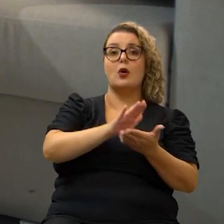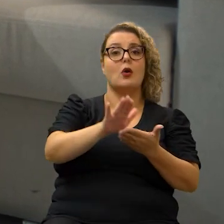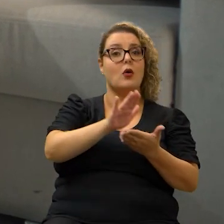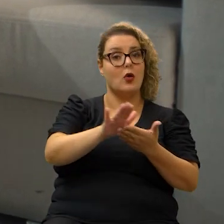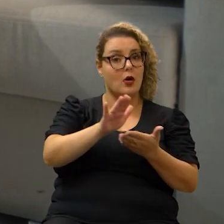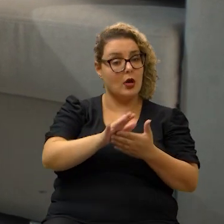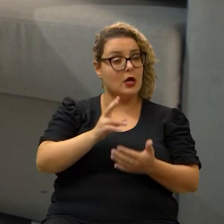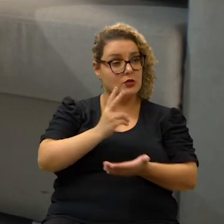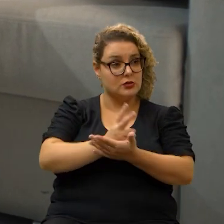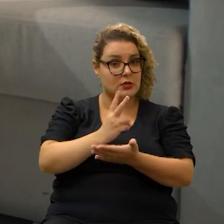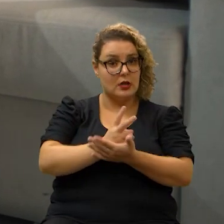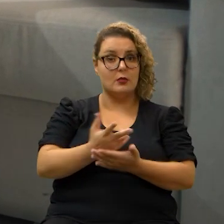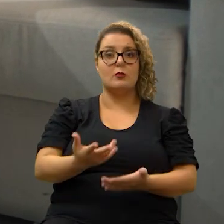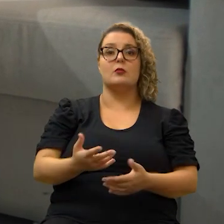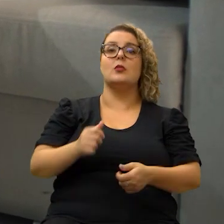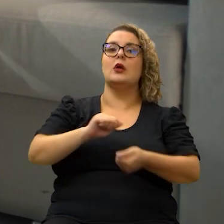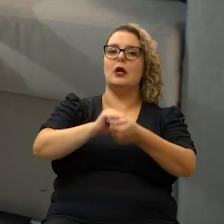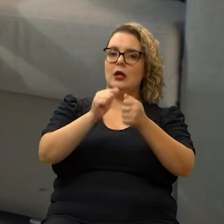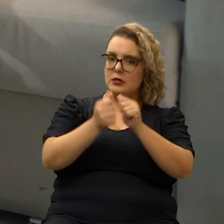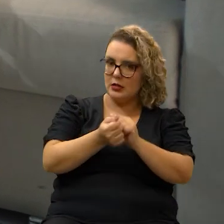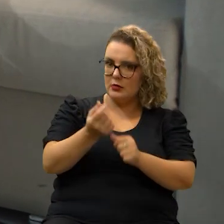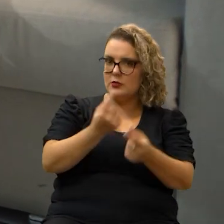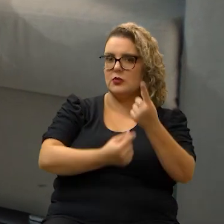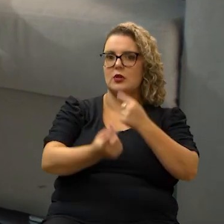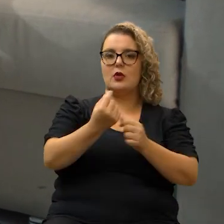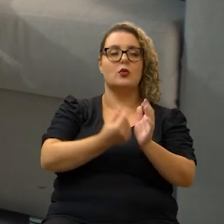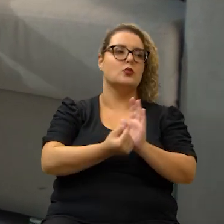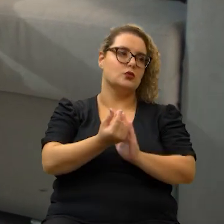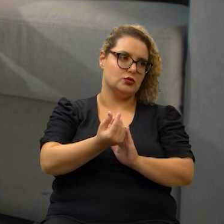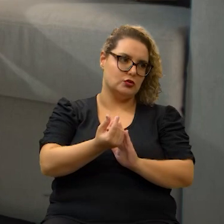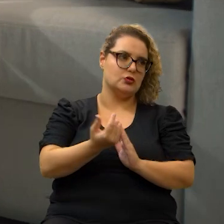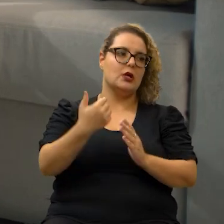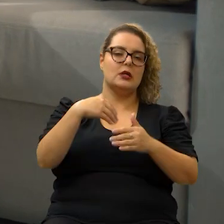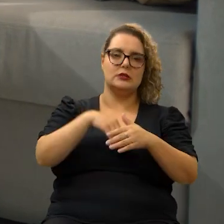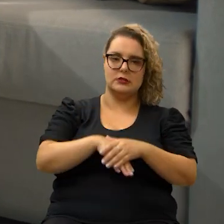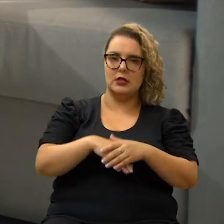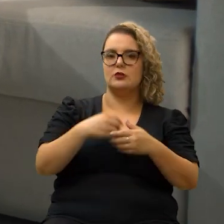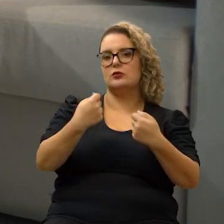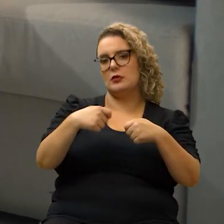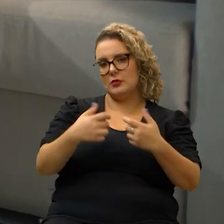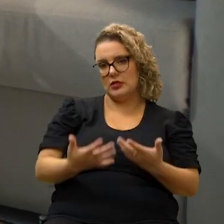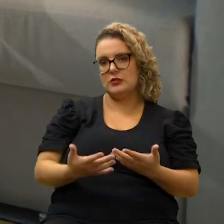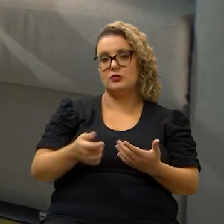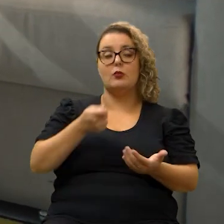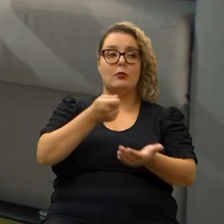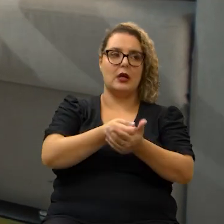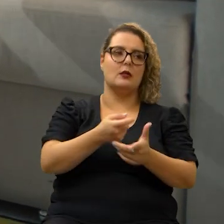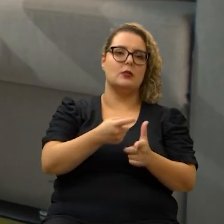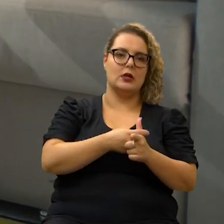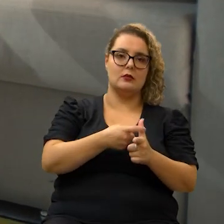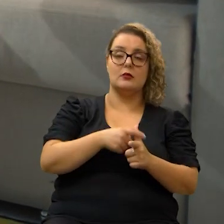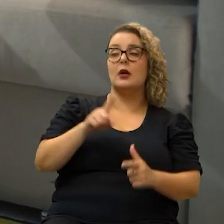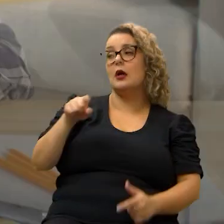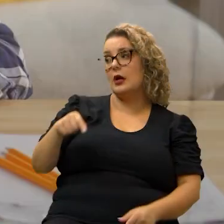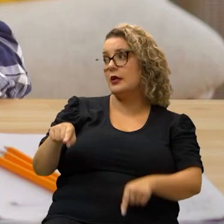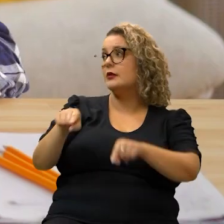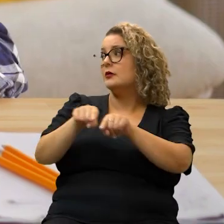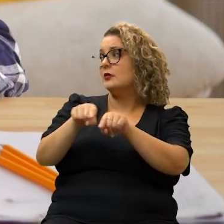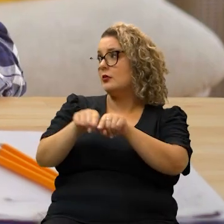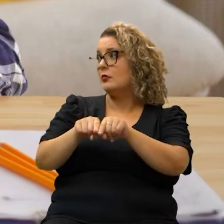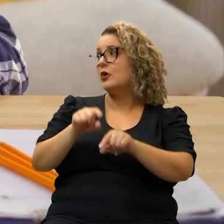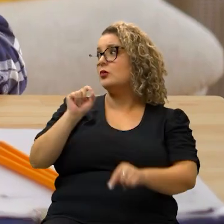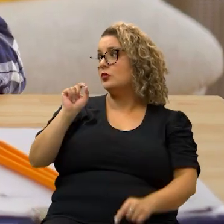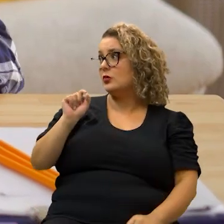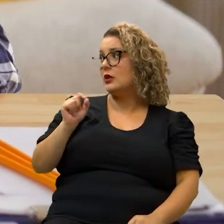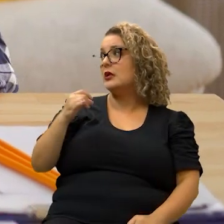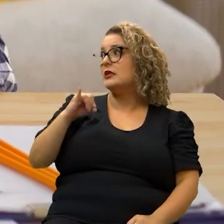reduzir o seu consumo corrente para poder ajustar o seu orçamento dentro daquela necessidade do pagamento da dívida e tem aquela